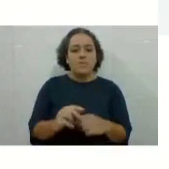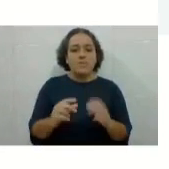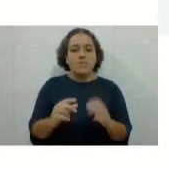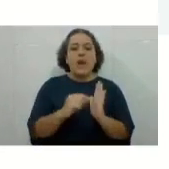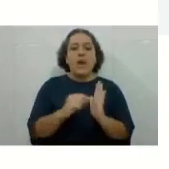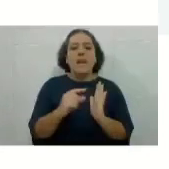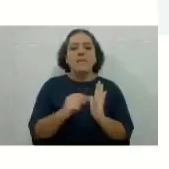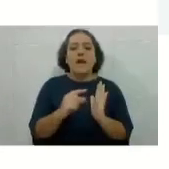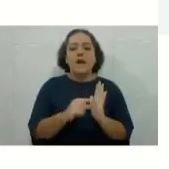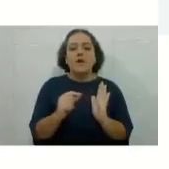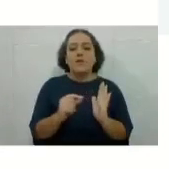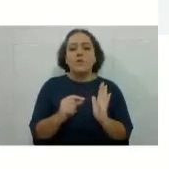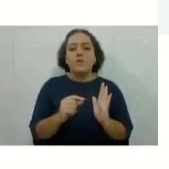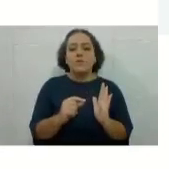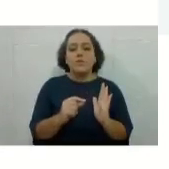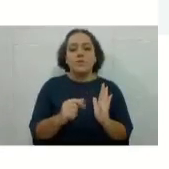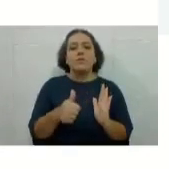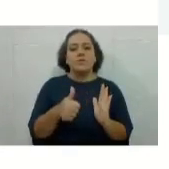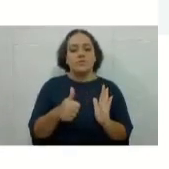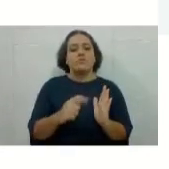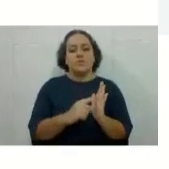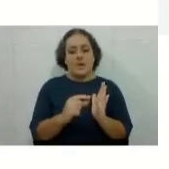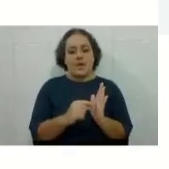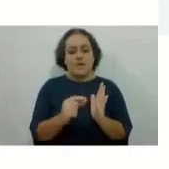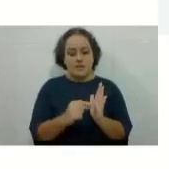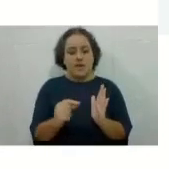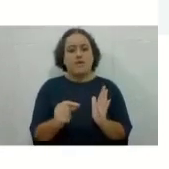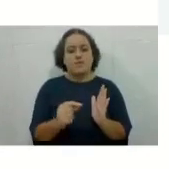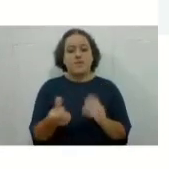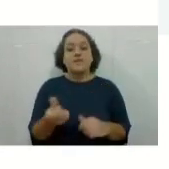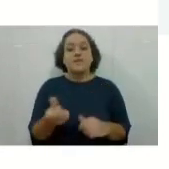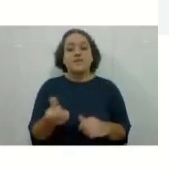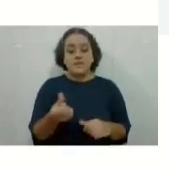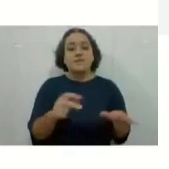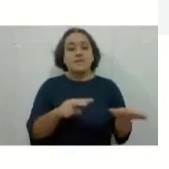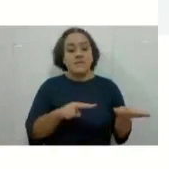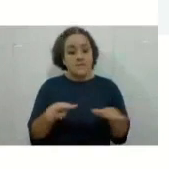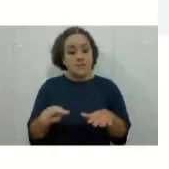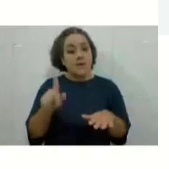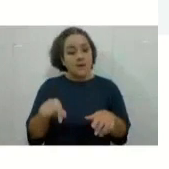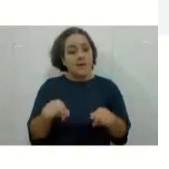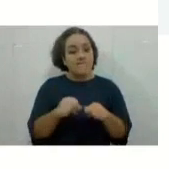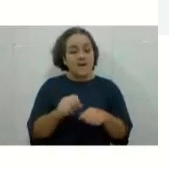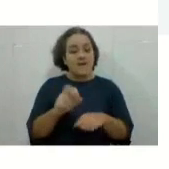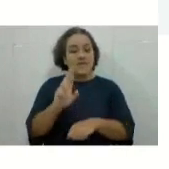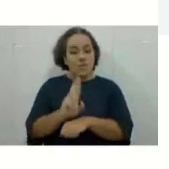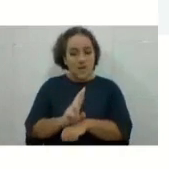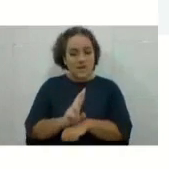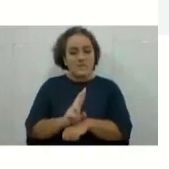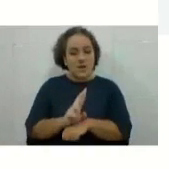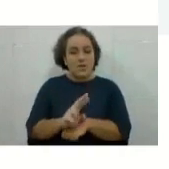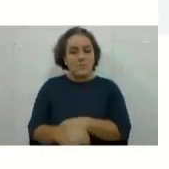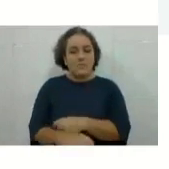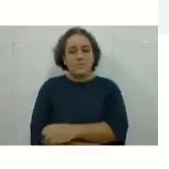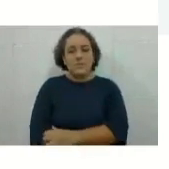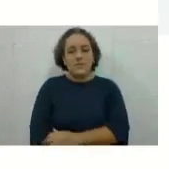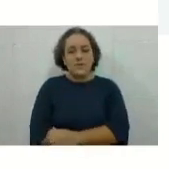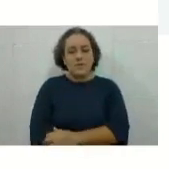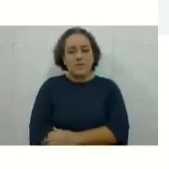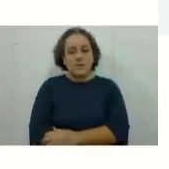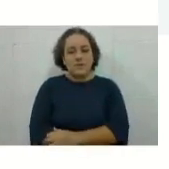o cursor aqui em cima da sexta semana, onde acontece a recuperação. Sexta, aí são quatro semanas, quinta, sexta.